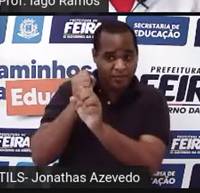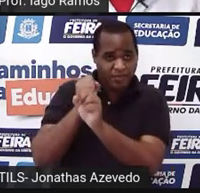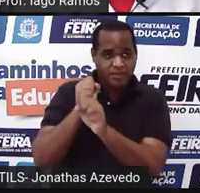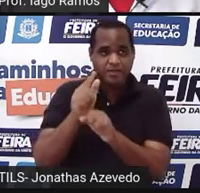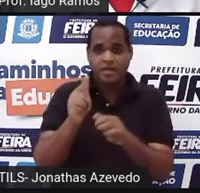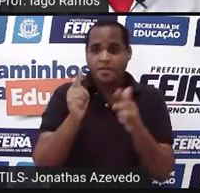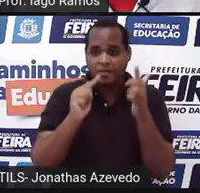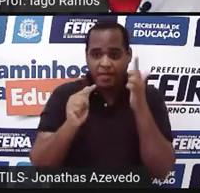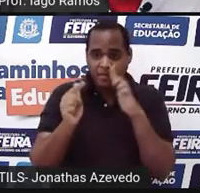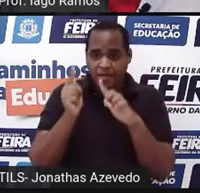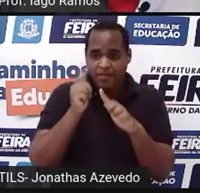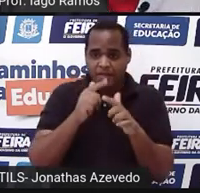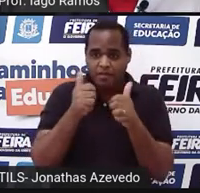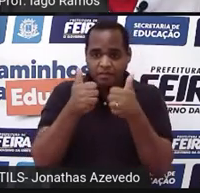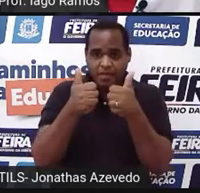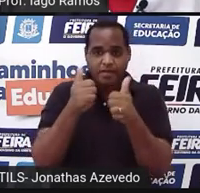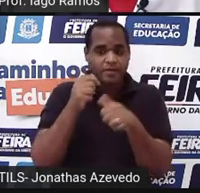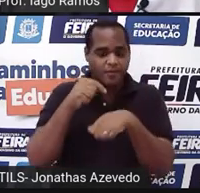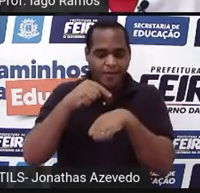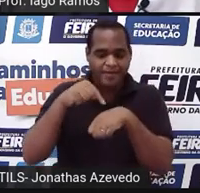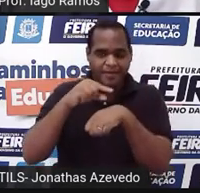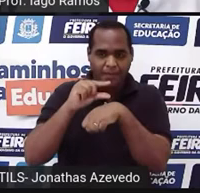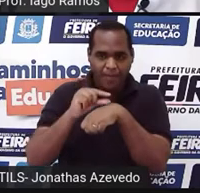pouco tempo pra me dizer o resultado?